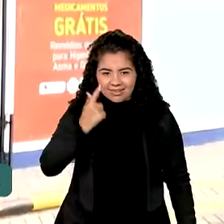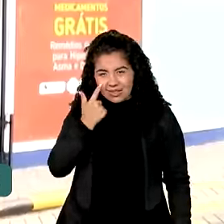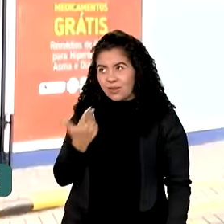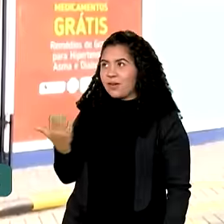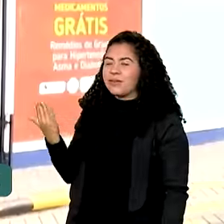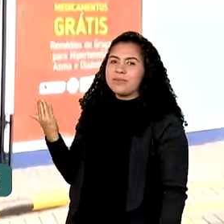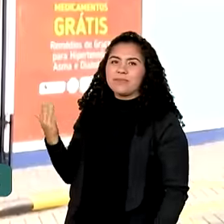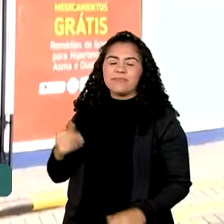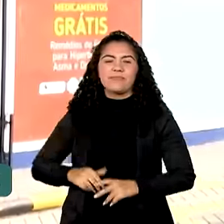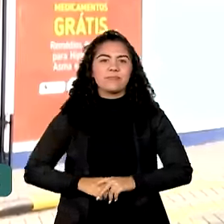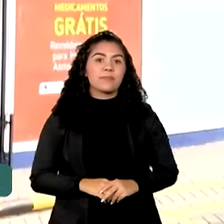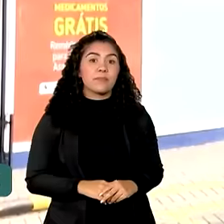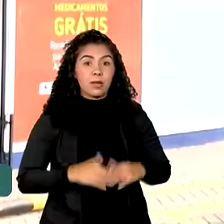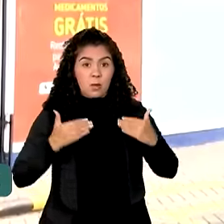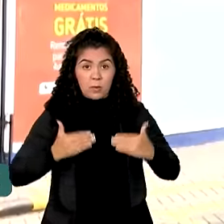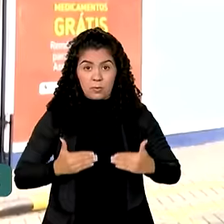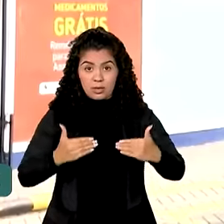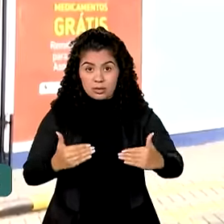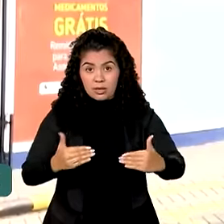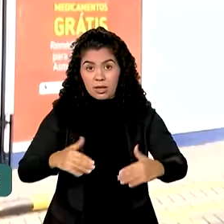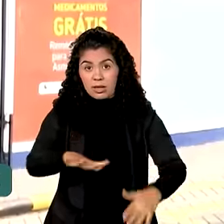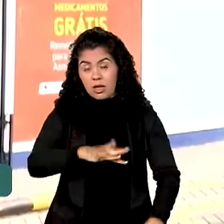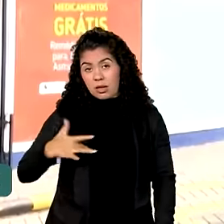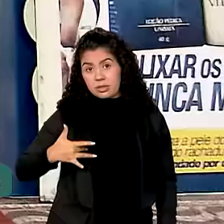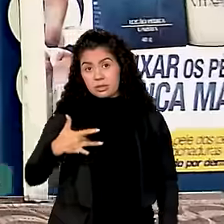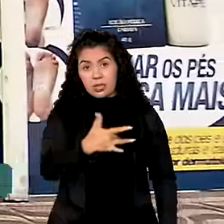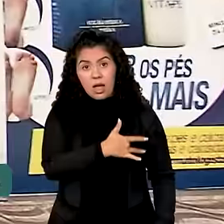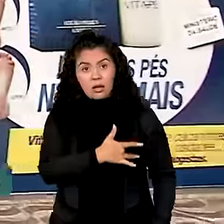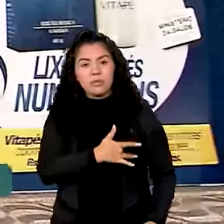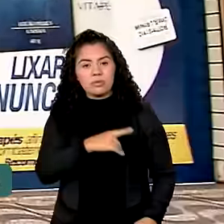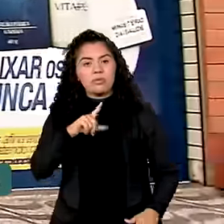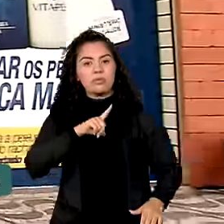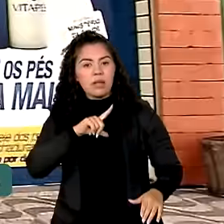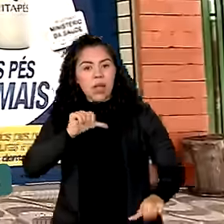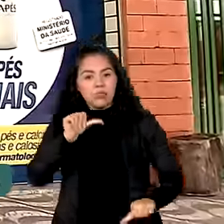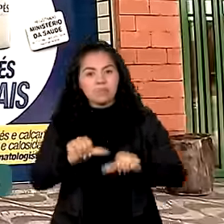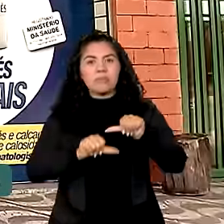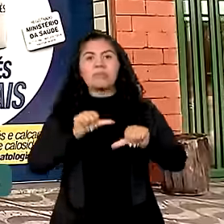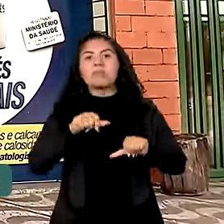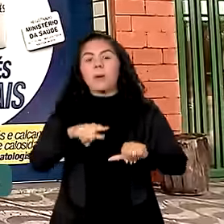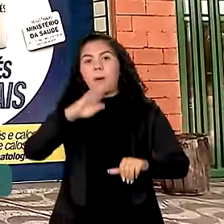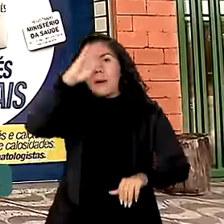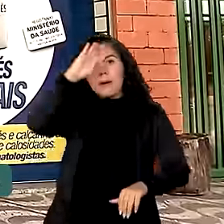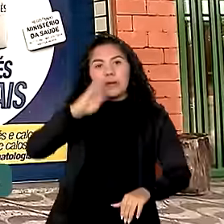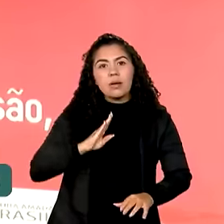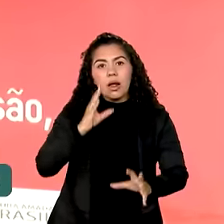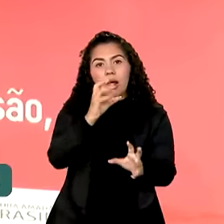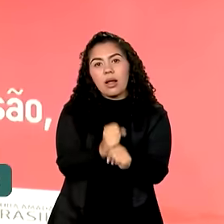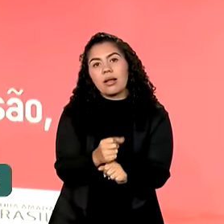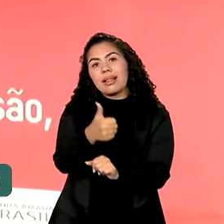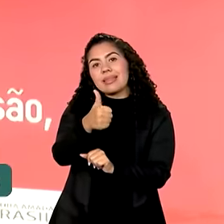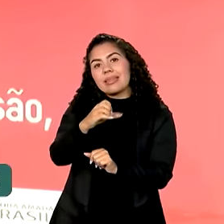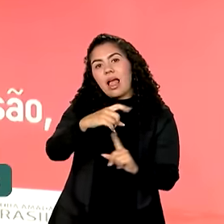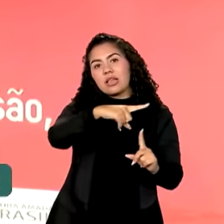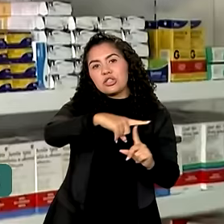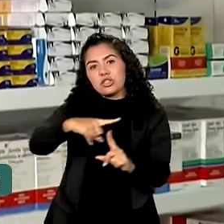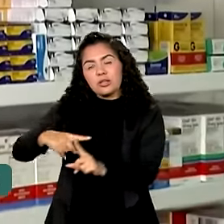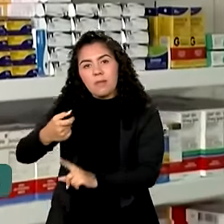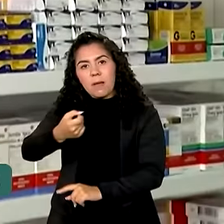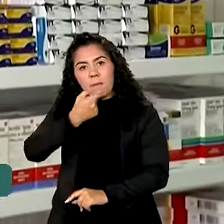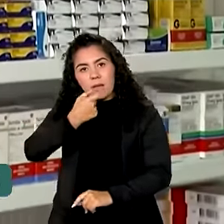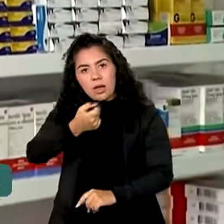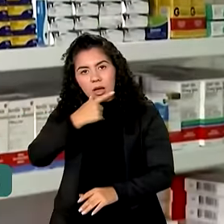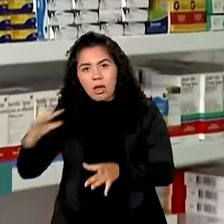O Ministério da Saúde tornou gratuita a retirada de mais 10 medicamentos no programa Farmácia